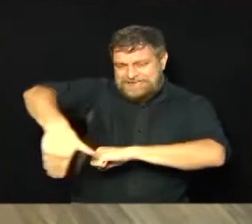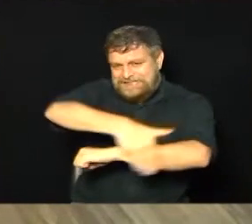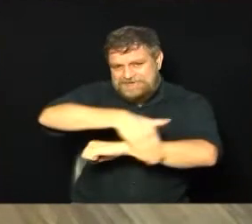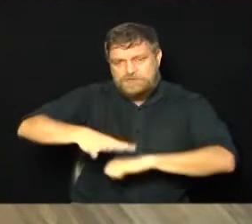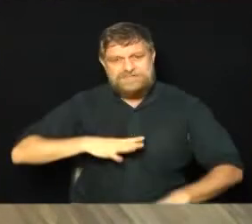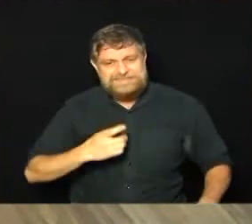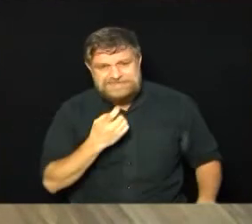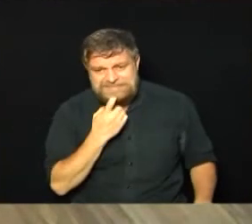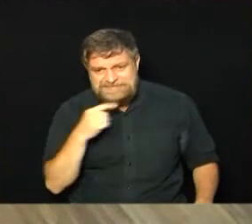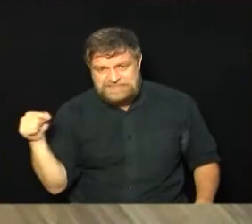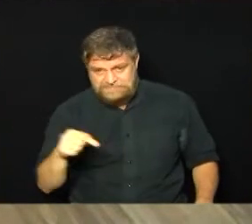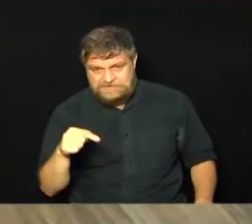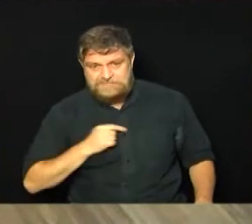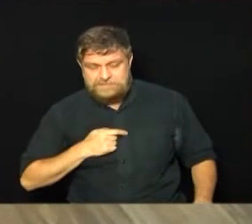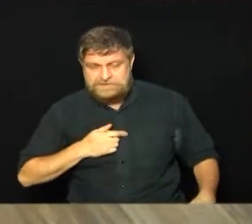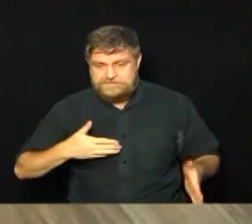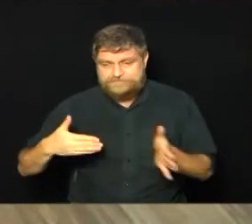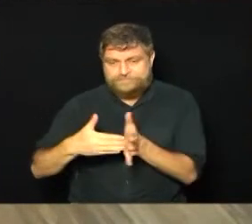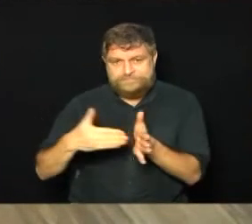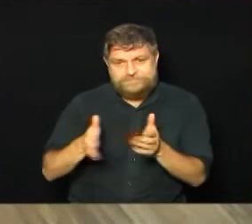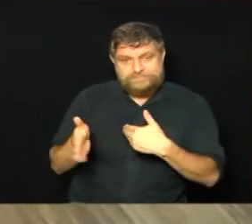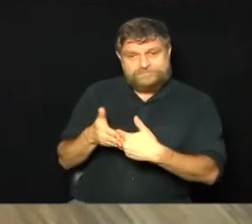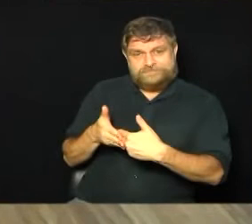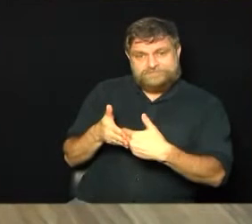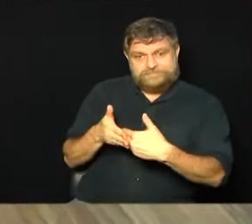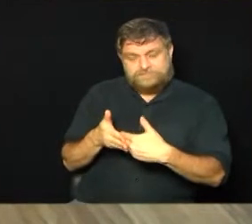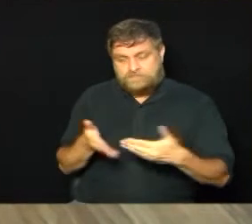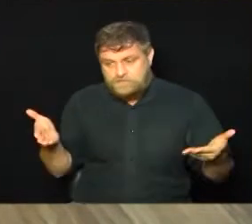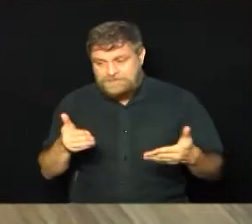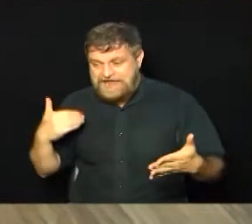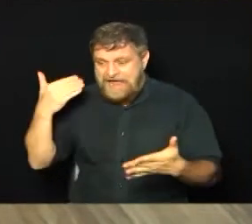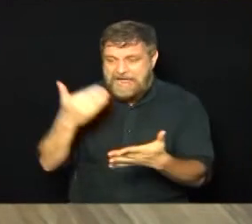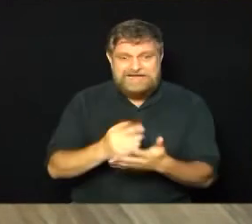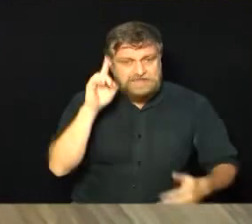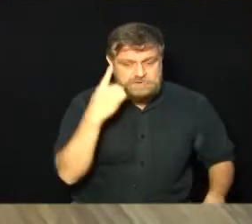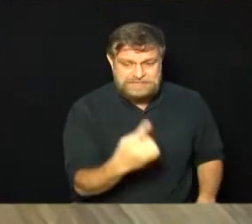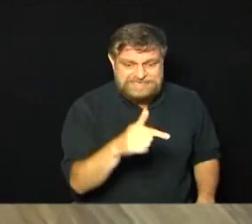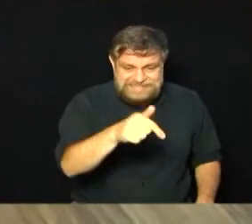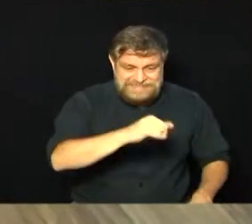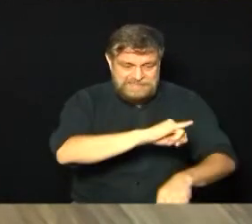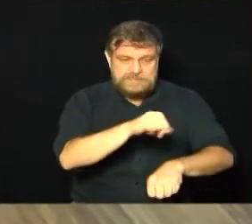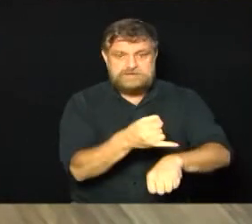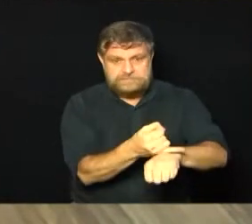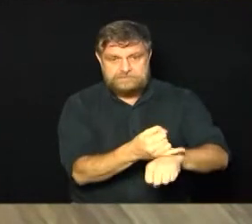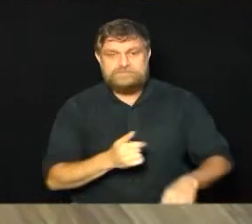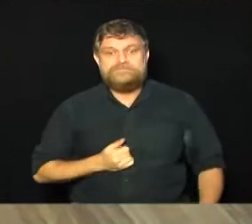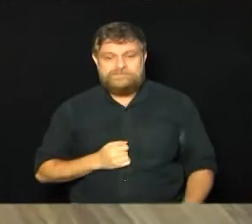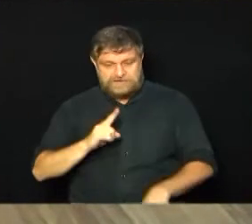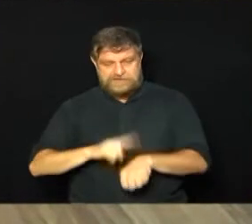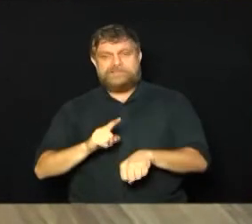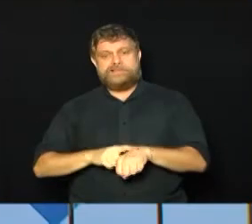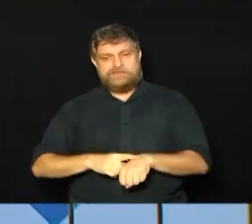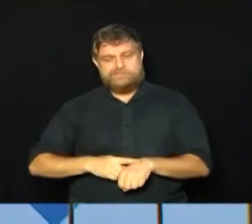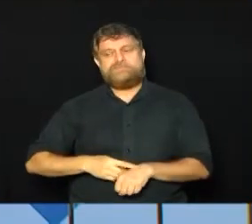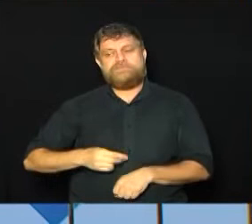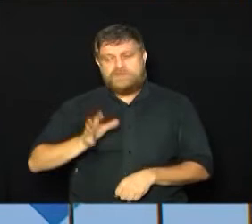de Campinas, que vai ser imperditada a partir de hoje, e vai até 17 de janeiro, hein? O tempo é longo, viu? Então,